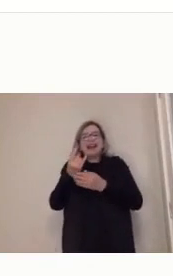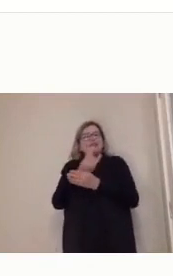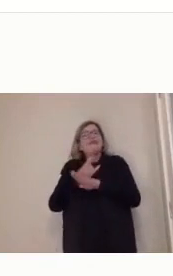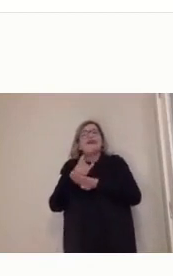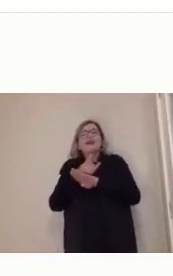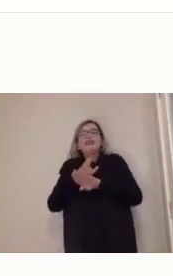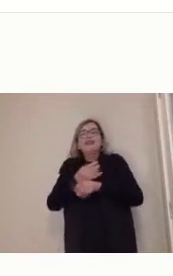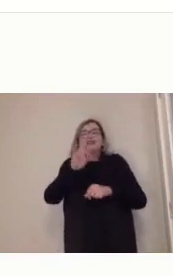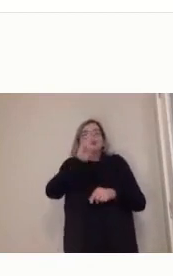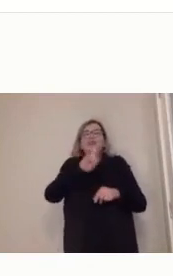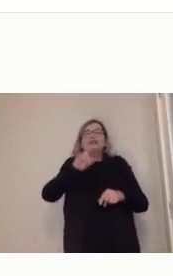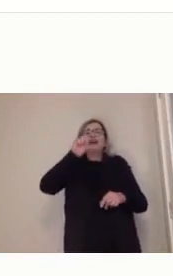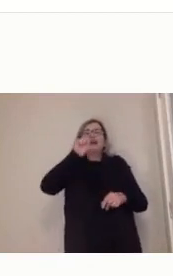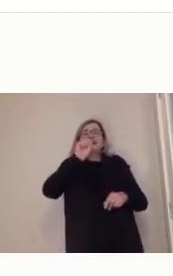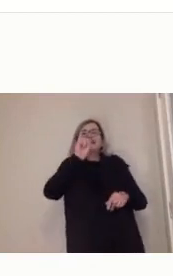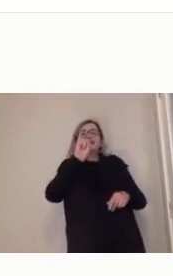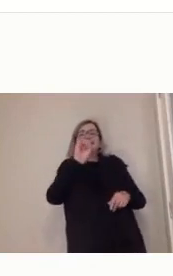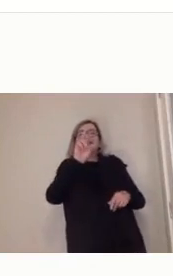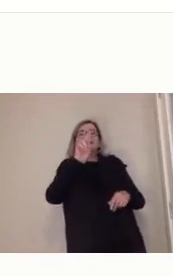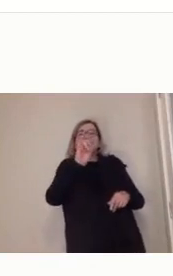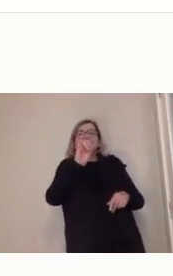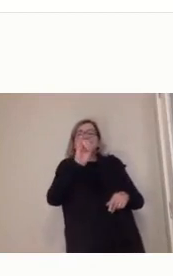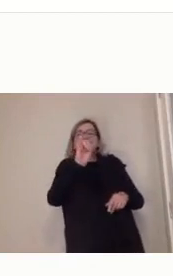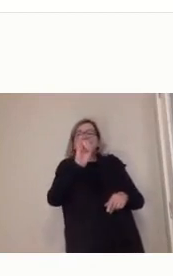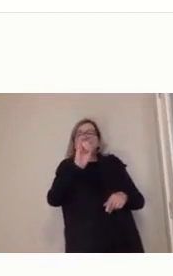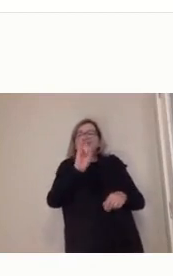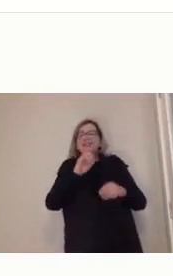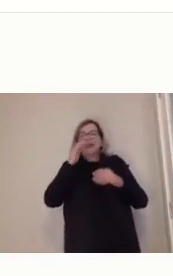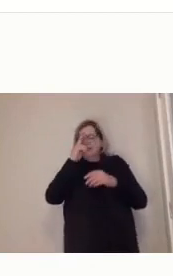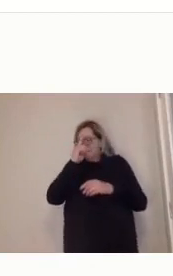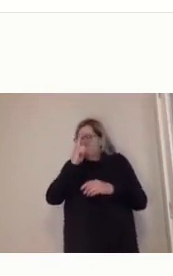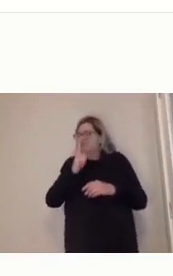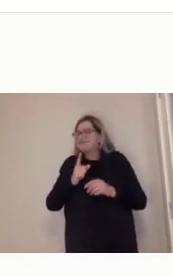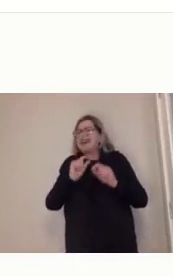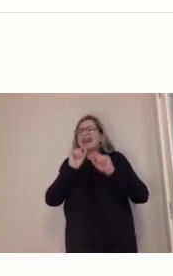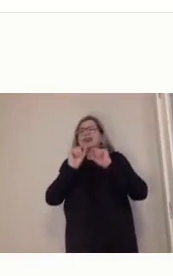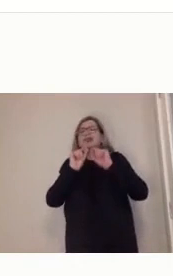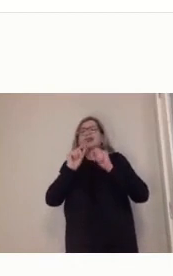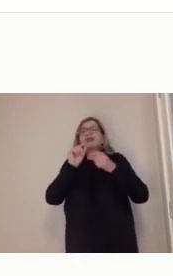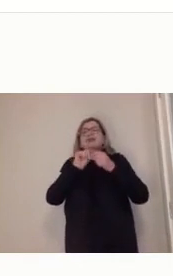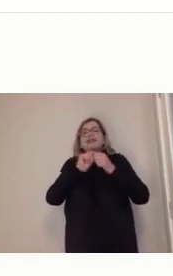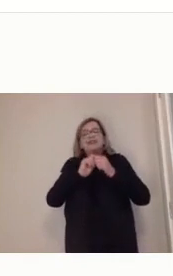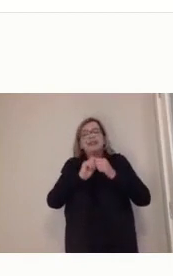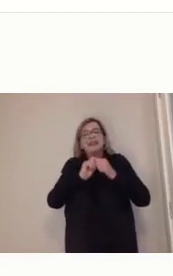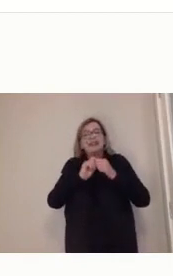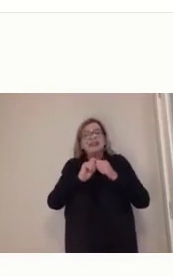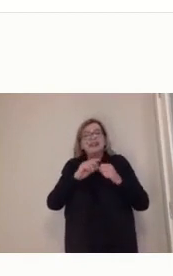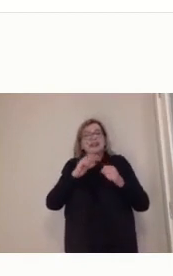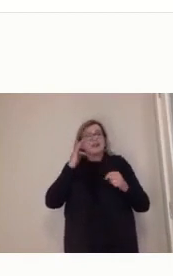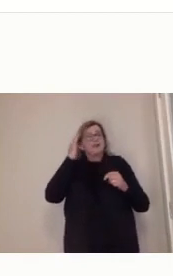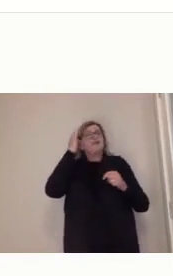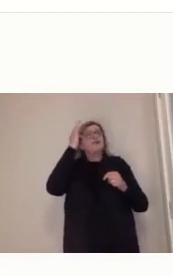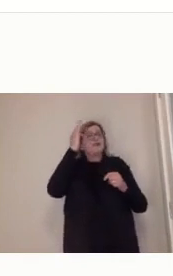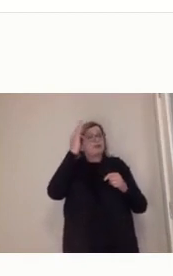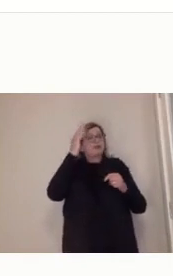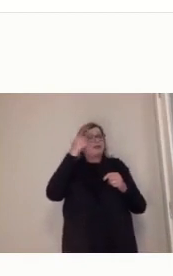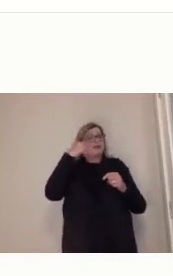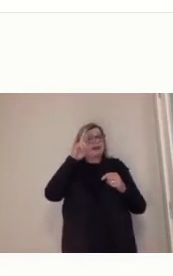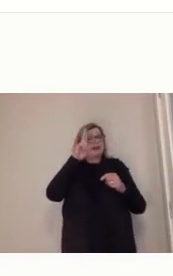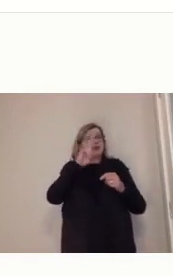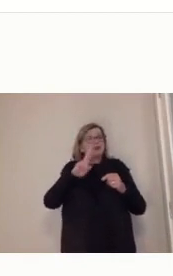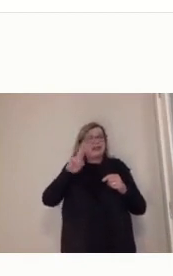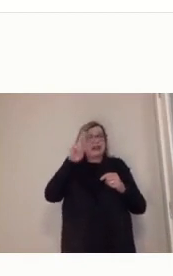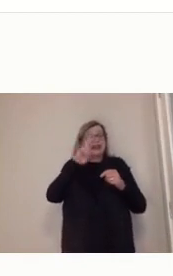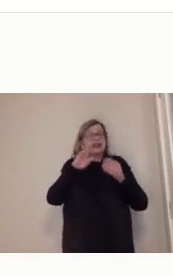logo nós temos uma inteligência artificial dentro do mundo para nos ajudar. Logo, logo, a gente tem aí a internet das